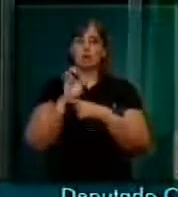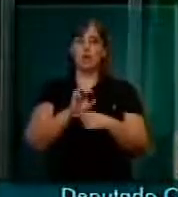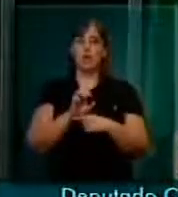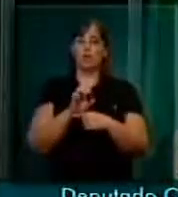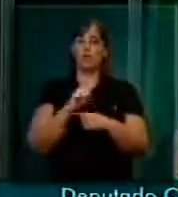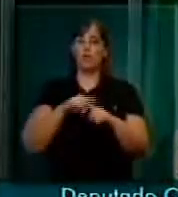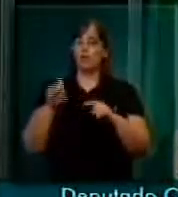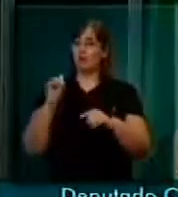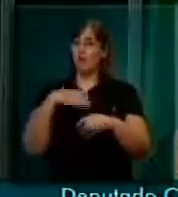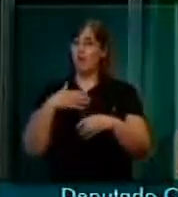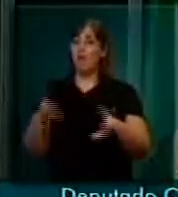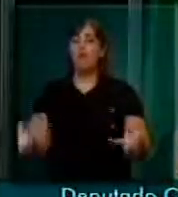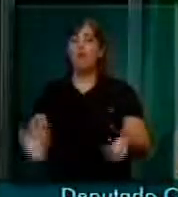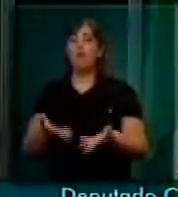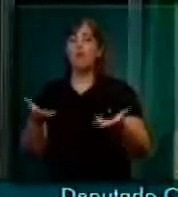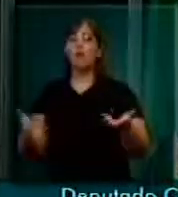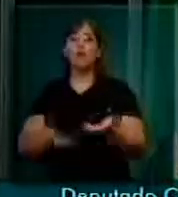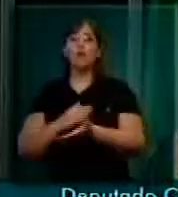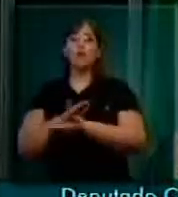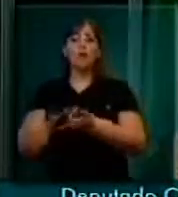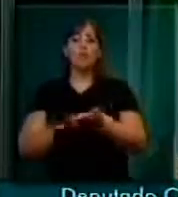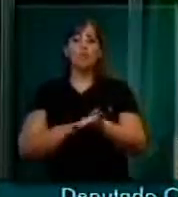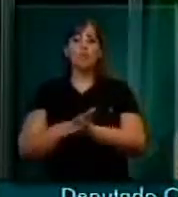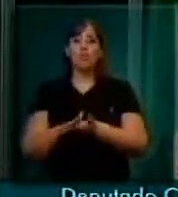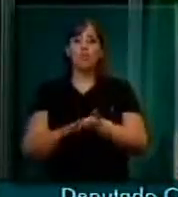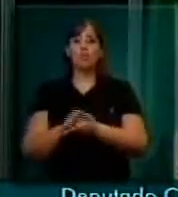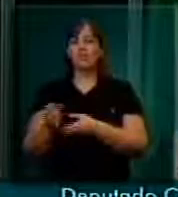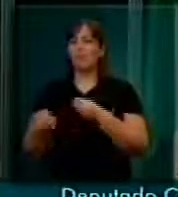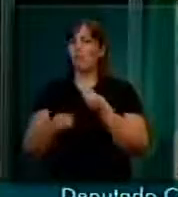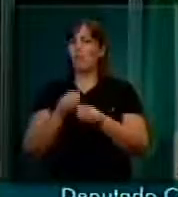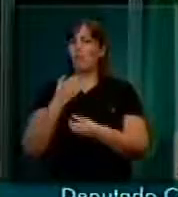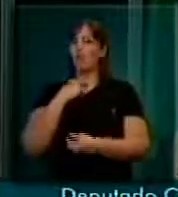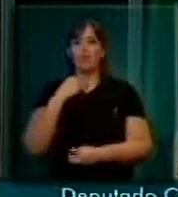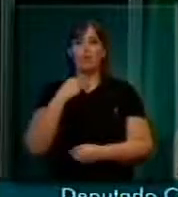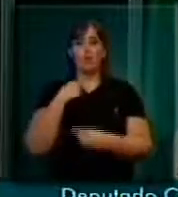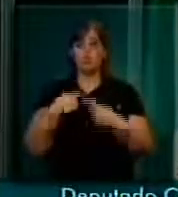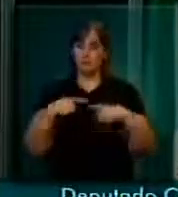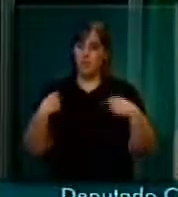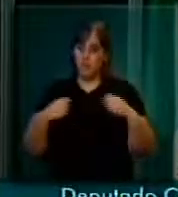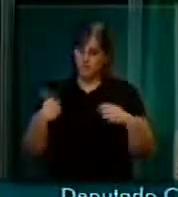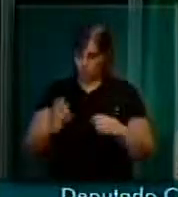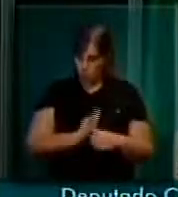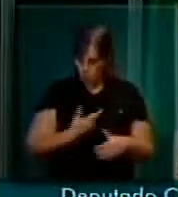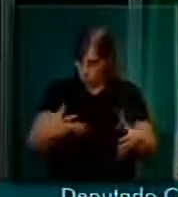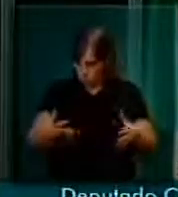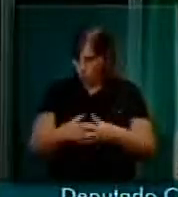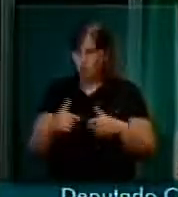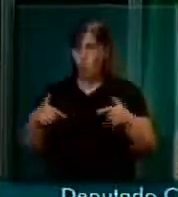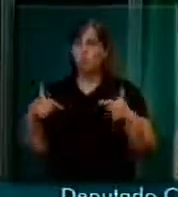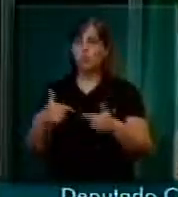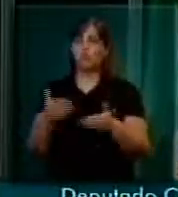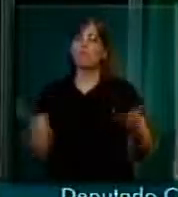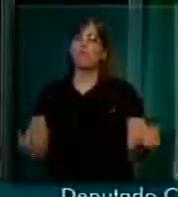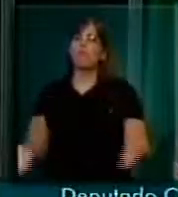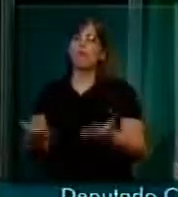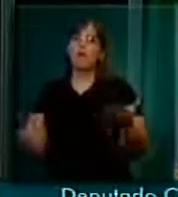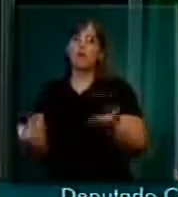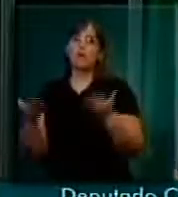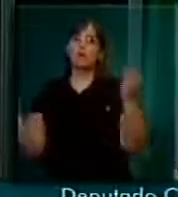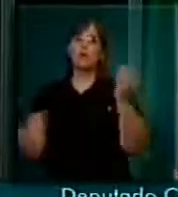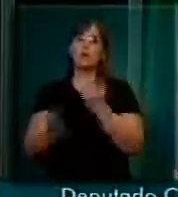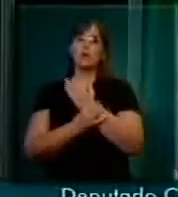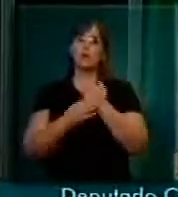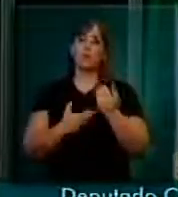valorizar condizmente, com dignidade, aquele que nunca fechou as portas para a nação